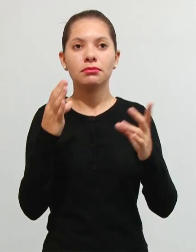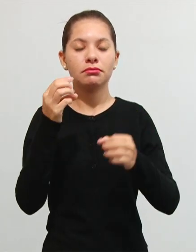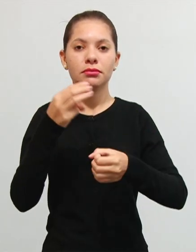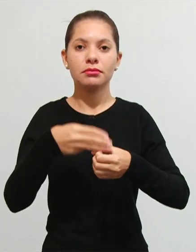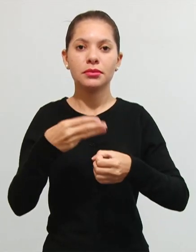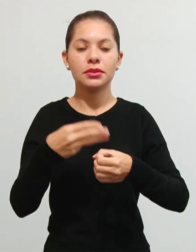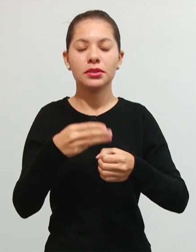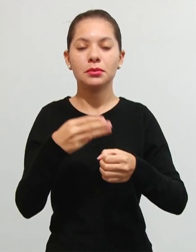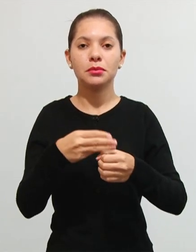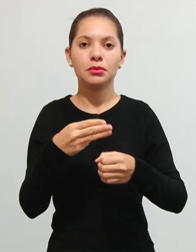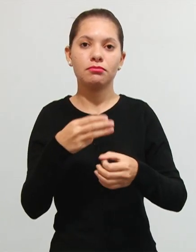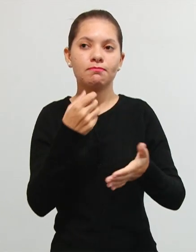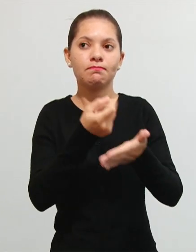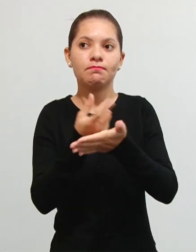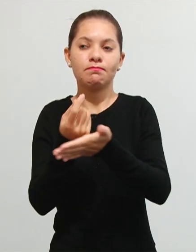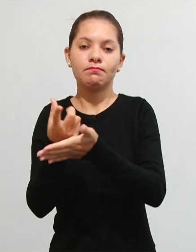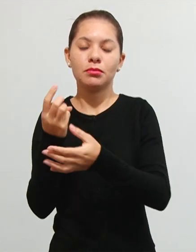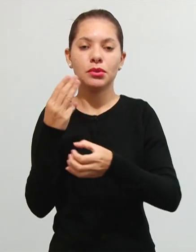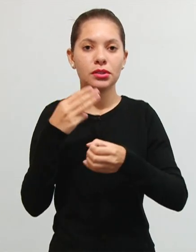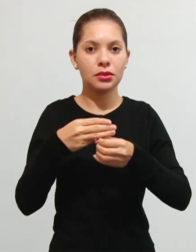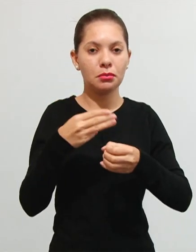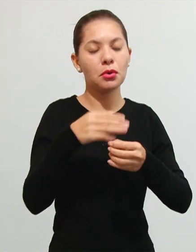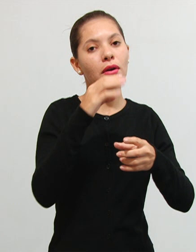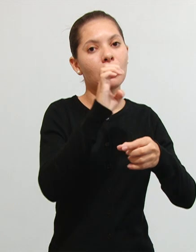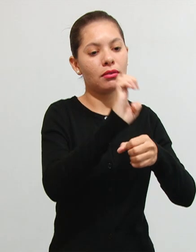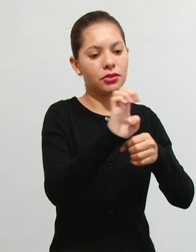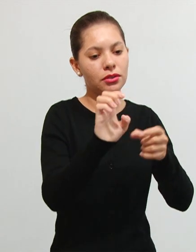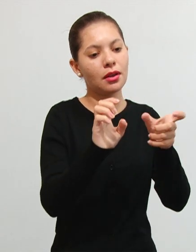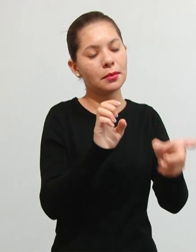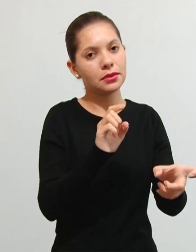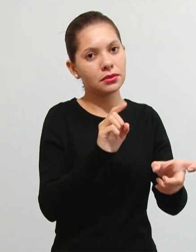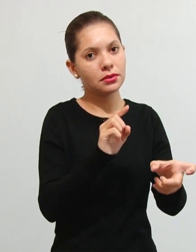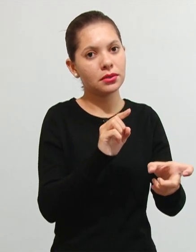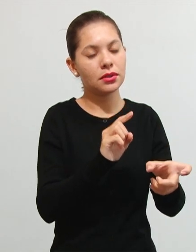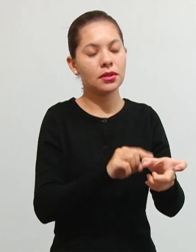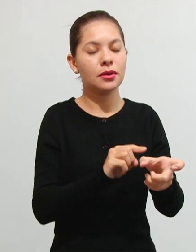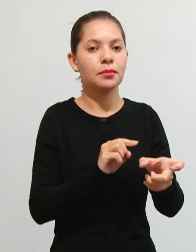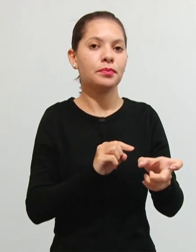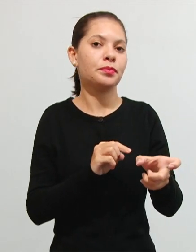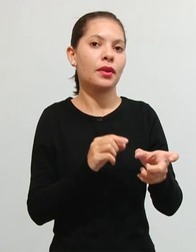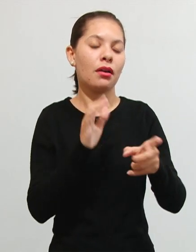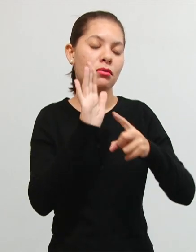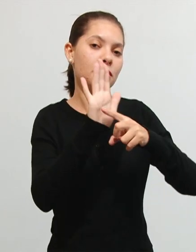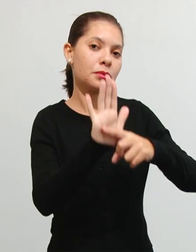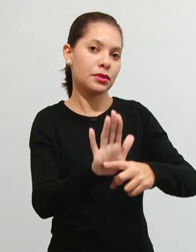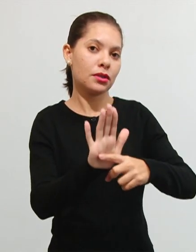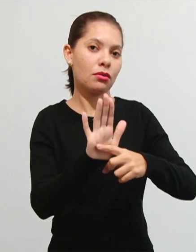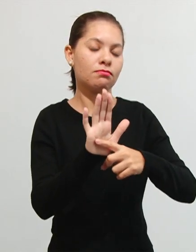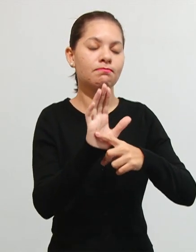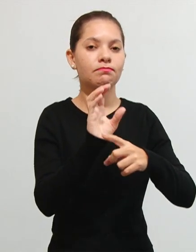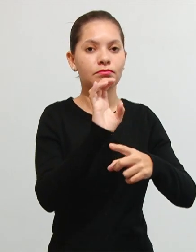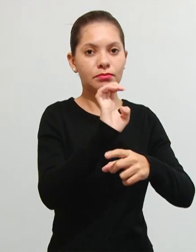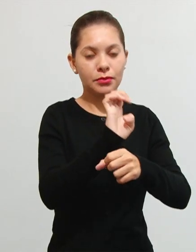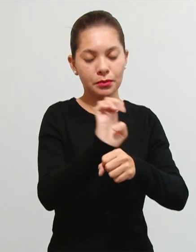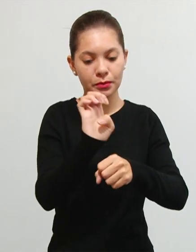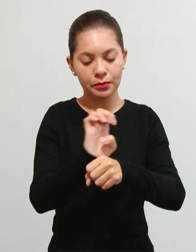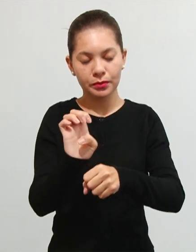município vai estar sendo feito pelo município que é do estado essa contribuição vai estar sendo aí